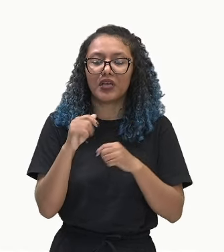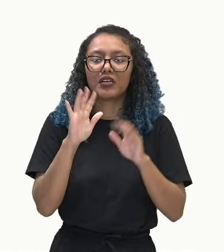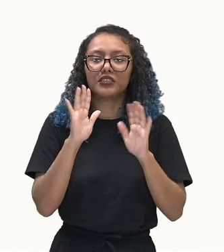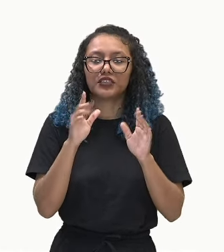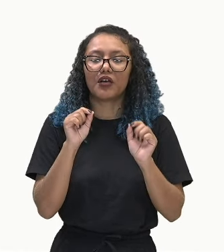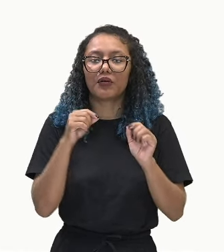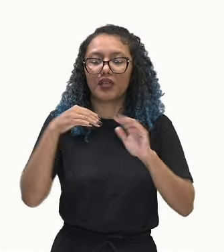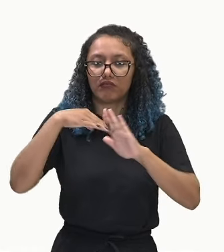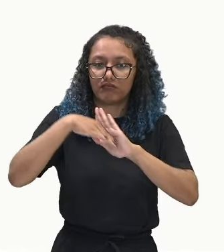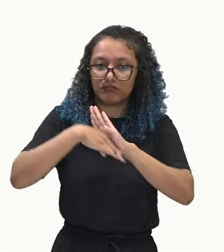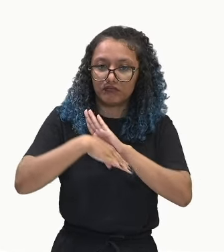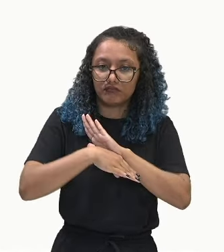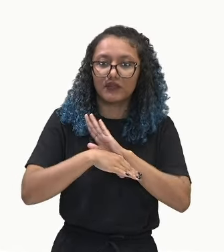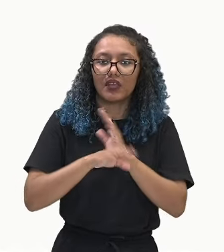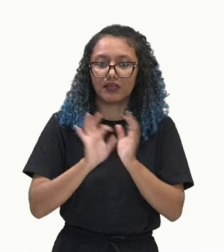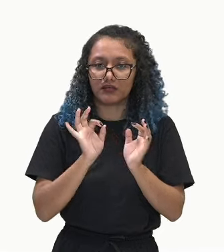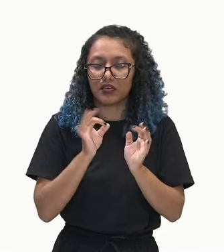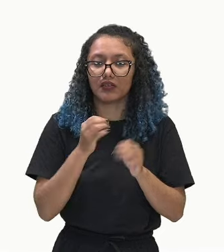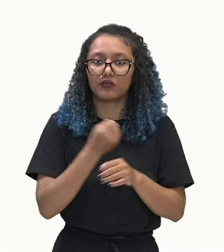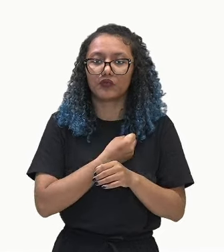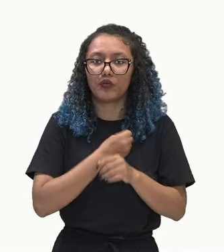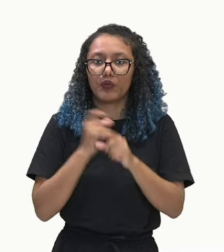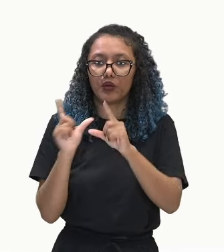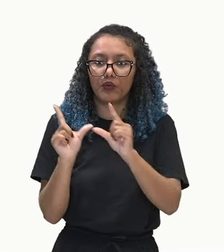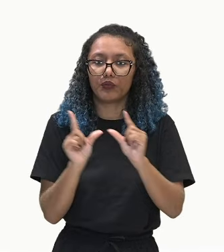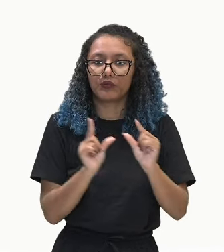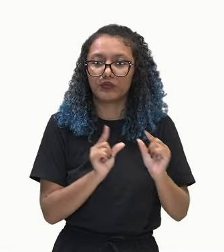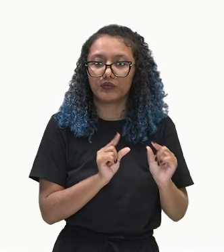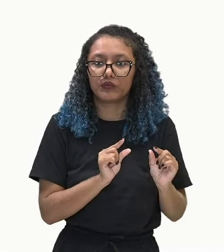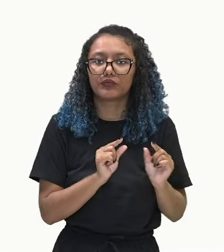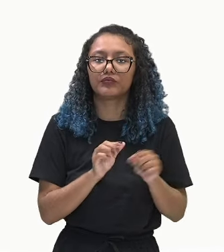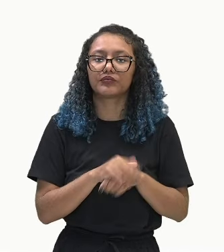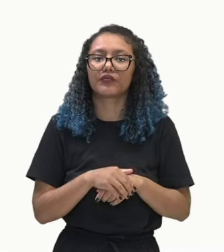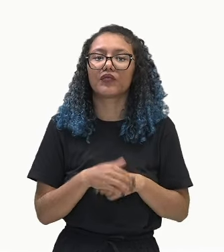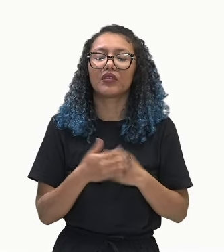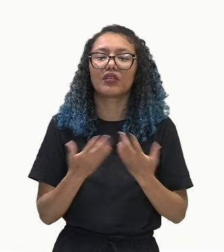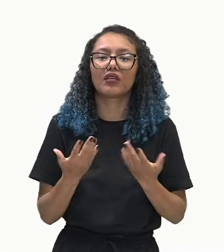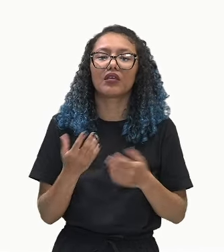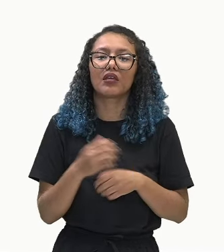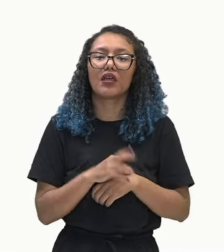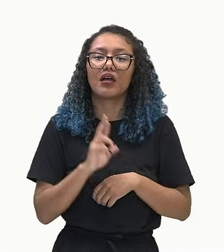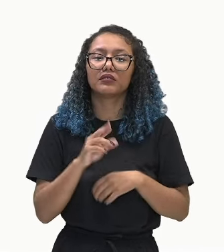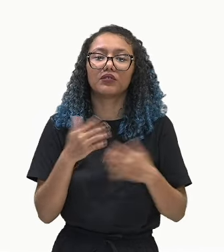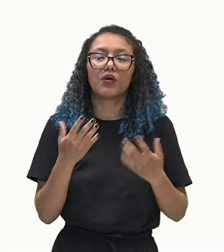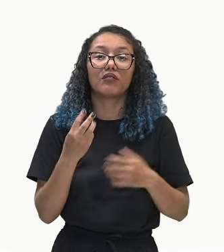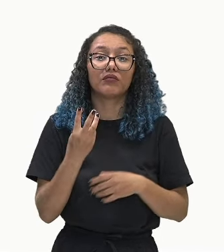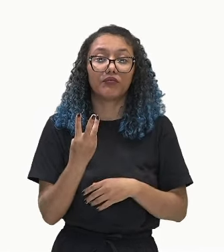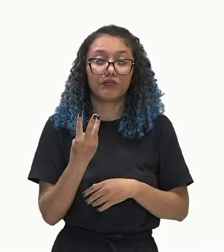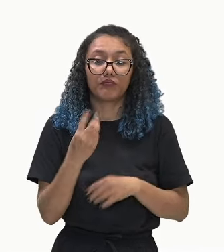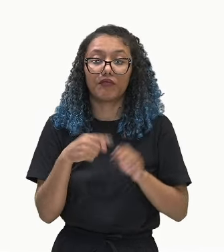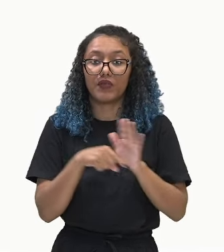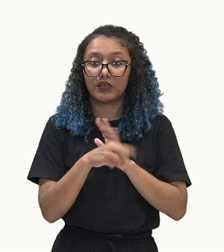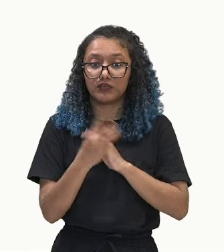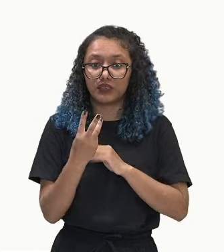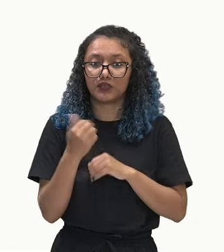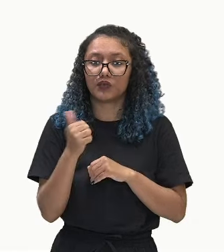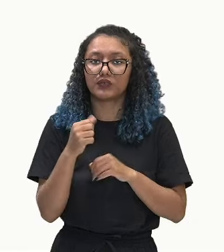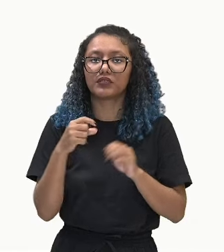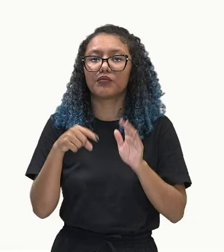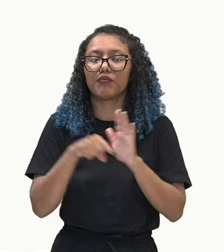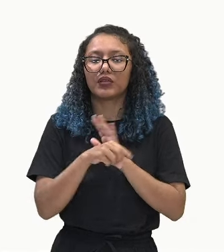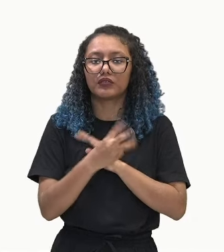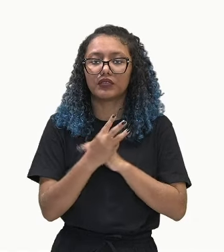decrescente, os valores estão diminuindo. Qual o valor da razão? Menos 3. 11 menos 3,